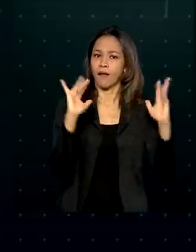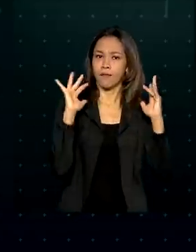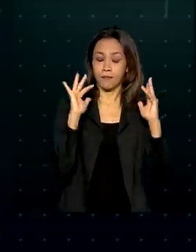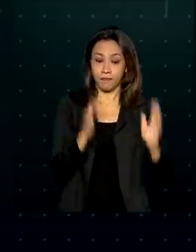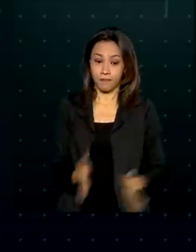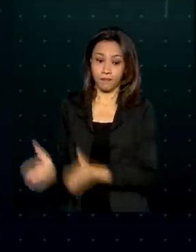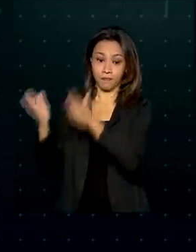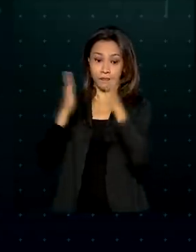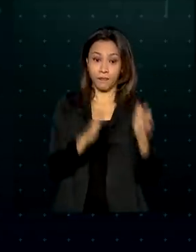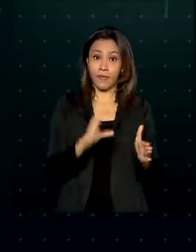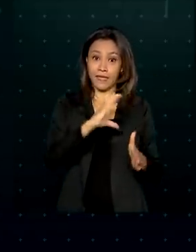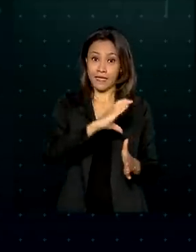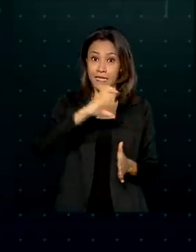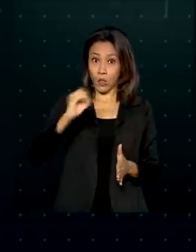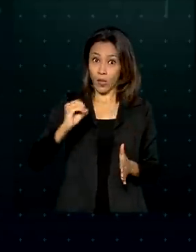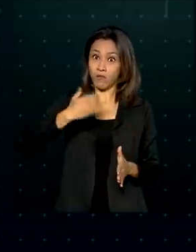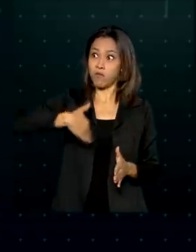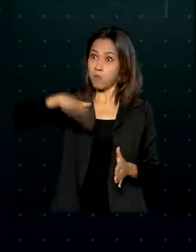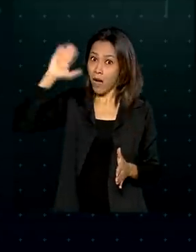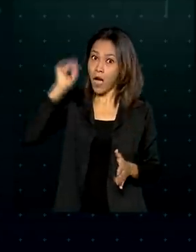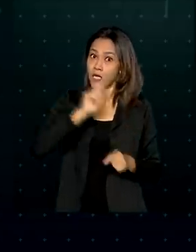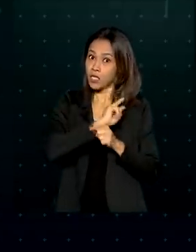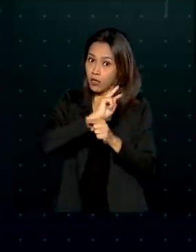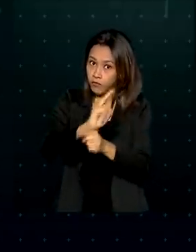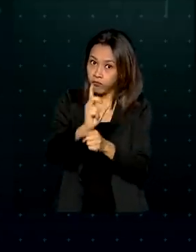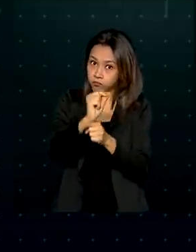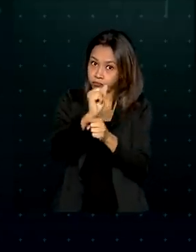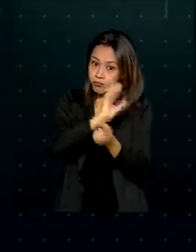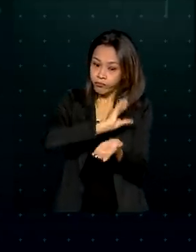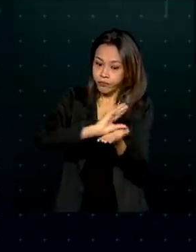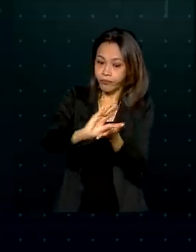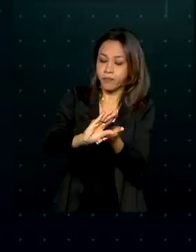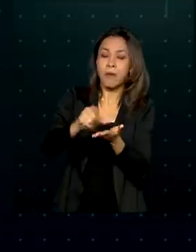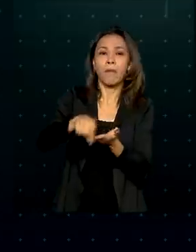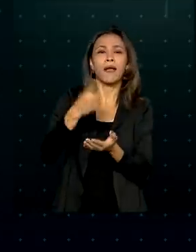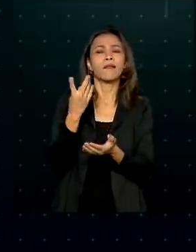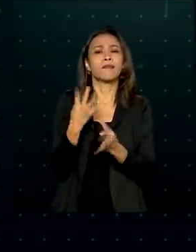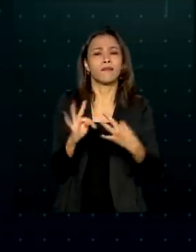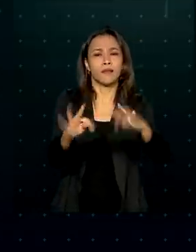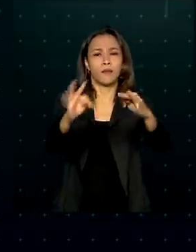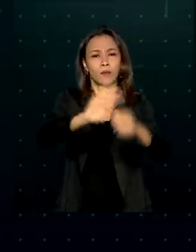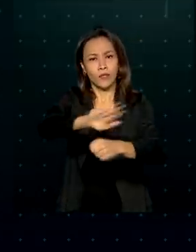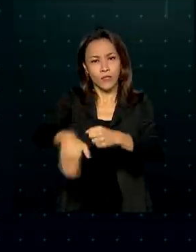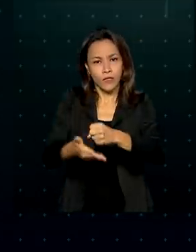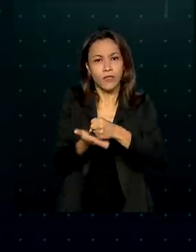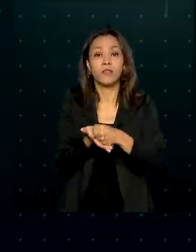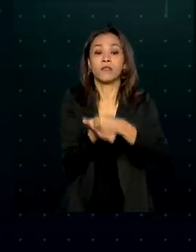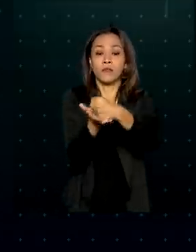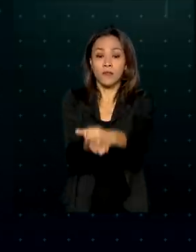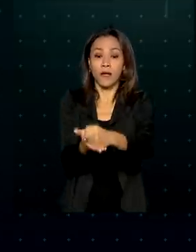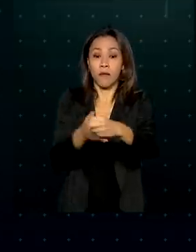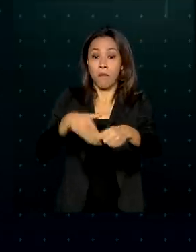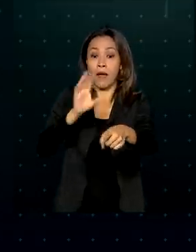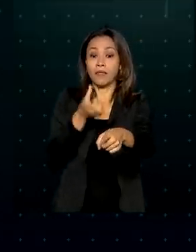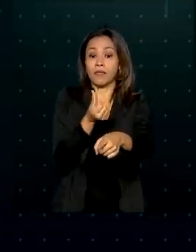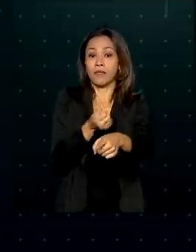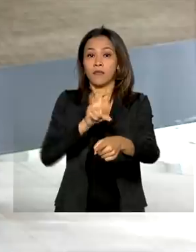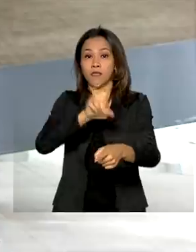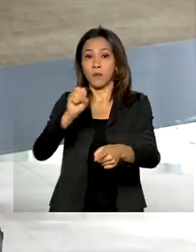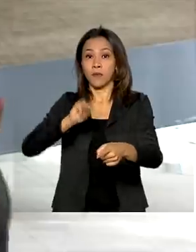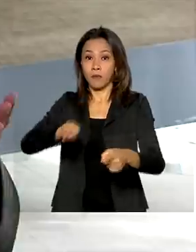centro-oeste foi a região com maior volume de financiamento para tecnologias sustentáveis, com mais de R 650 milhões.